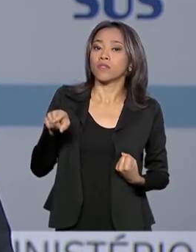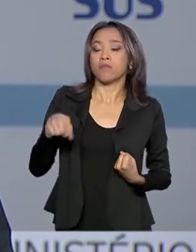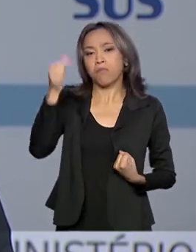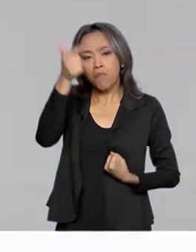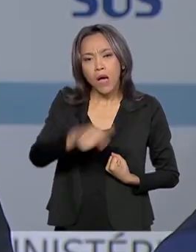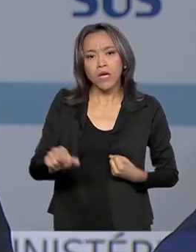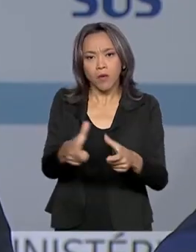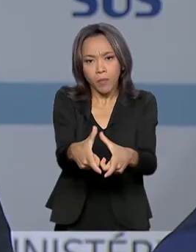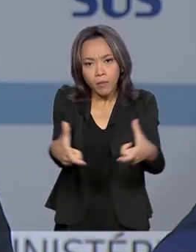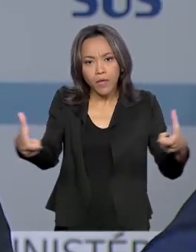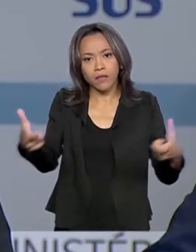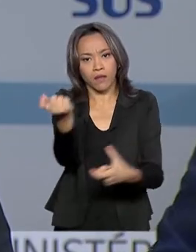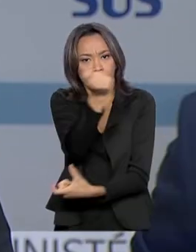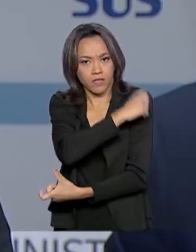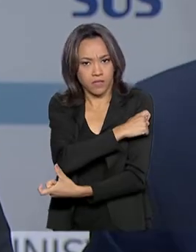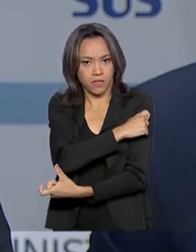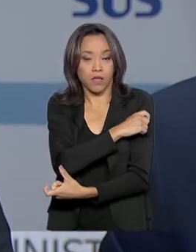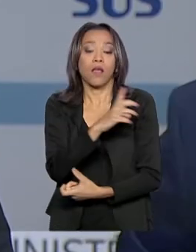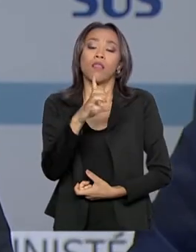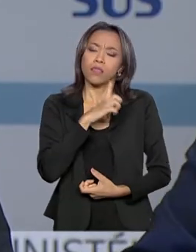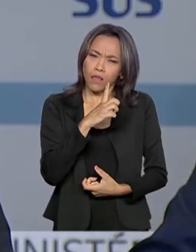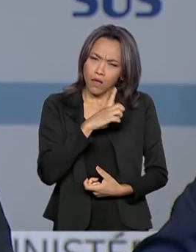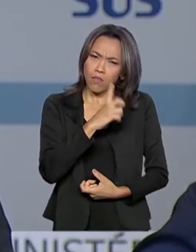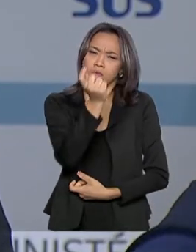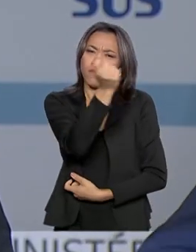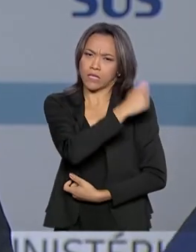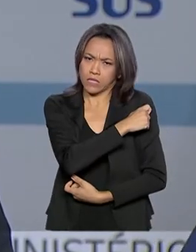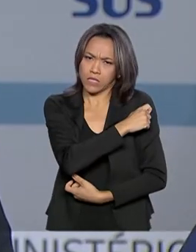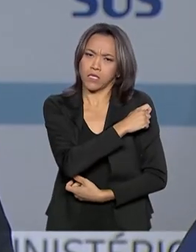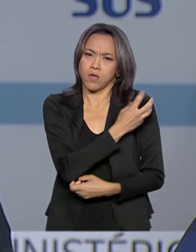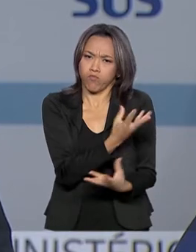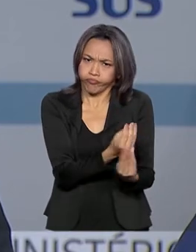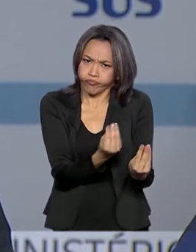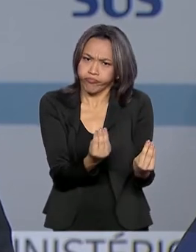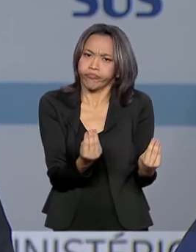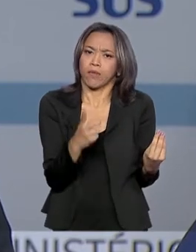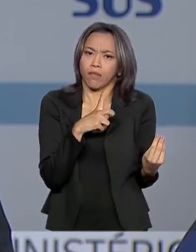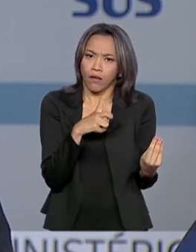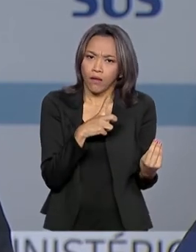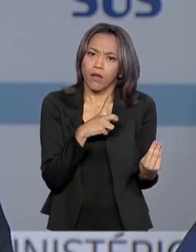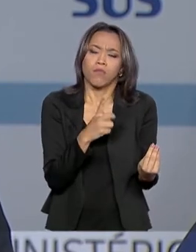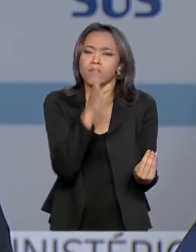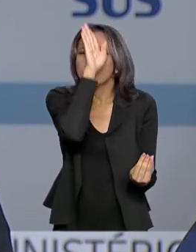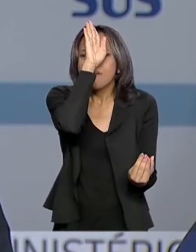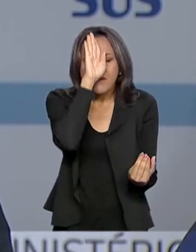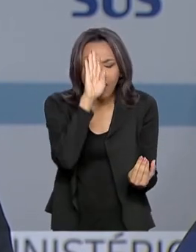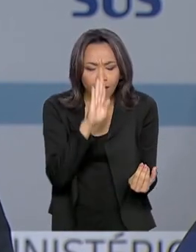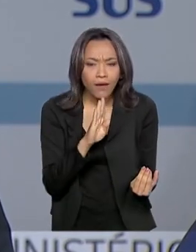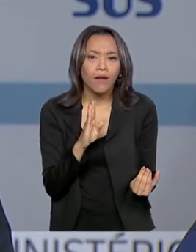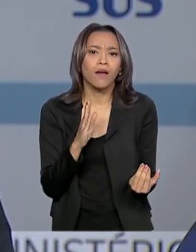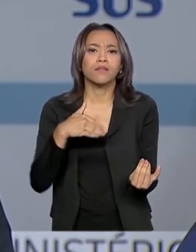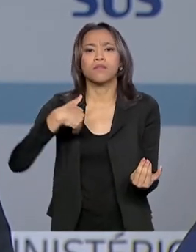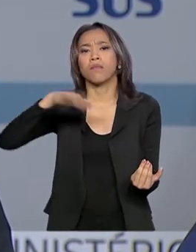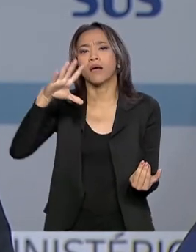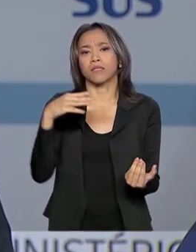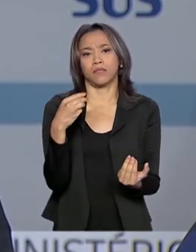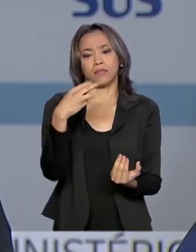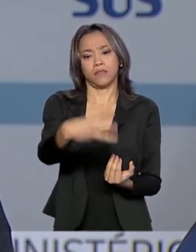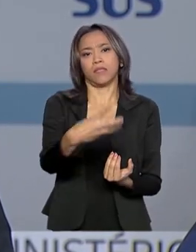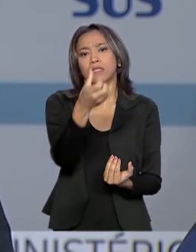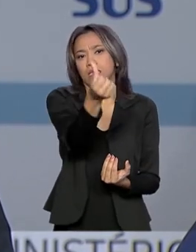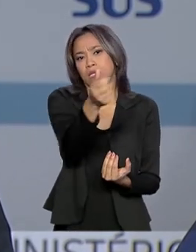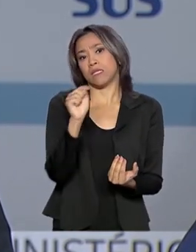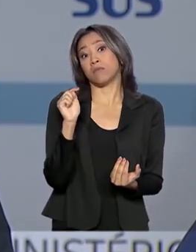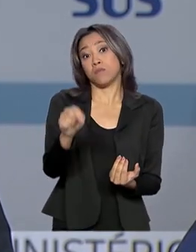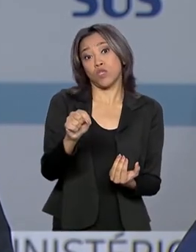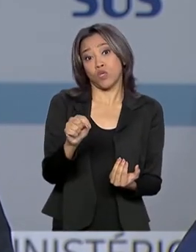cobertura vacinal. Estamos com vacina suficiente, temos a disponibilidade dela gratuitamente em mais de 36 mil